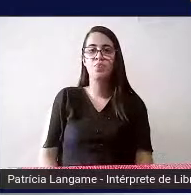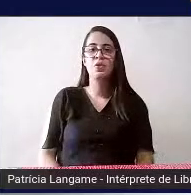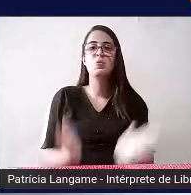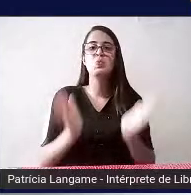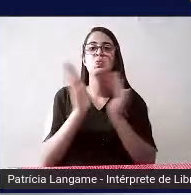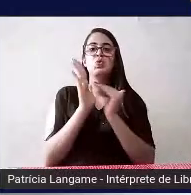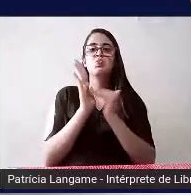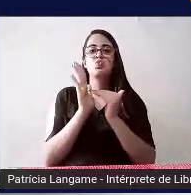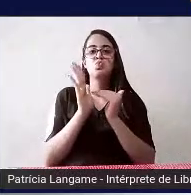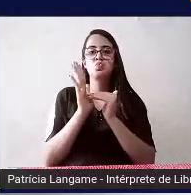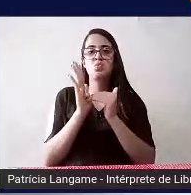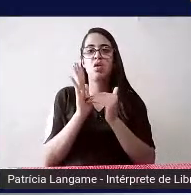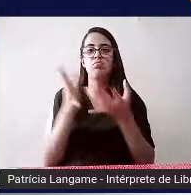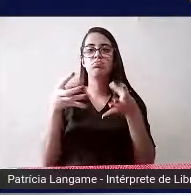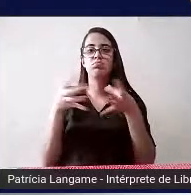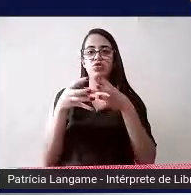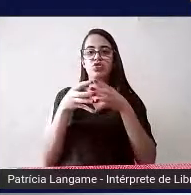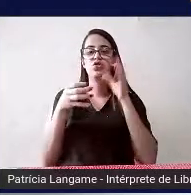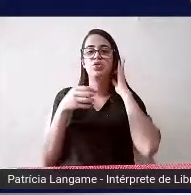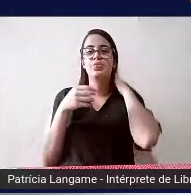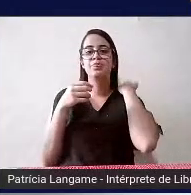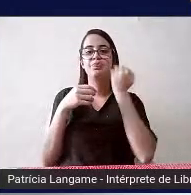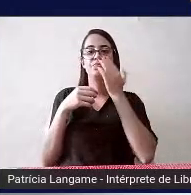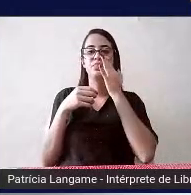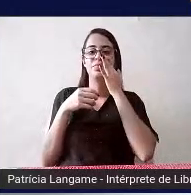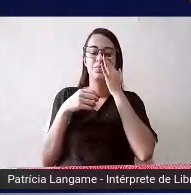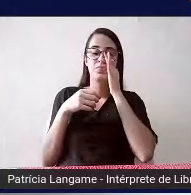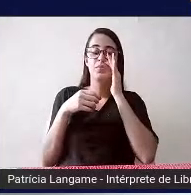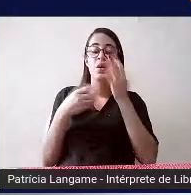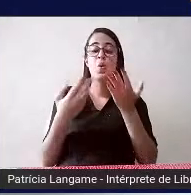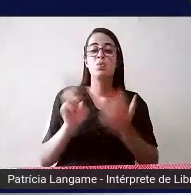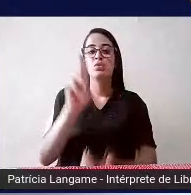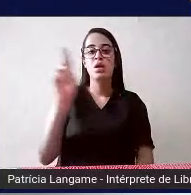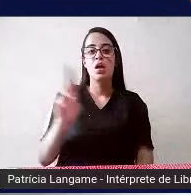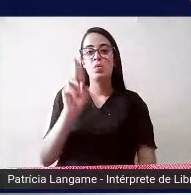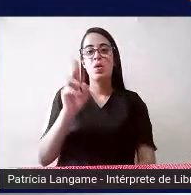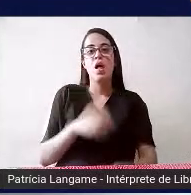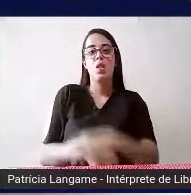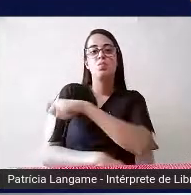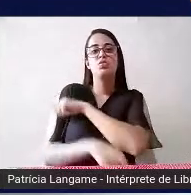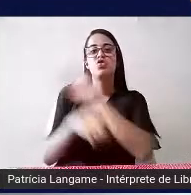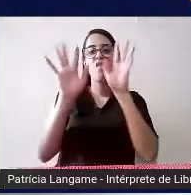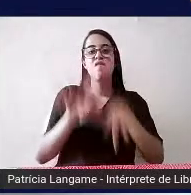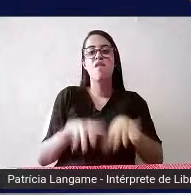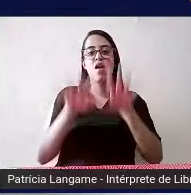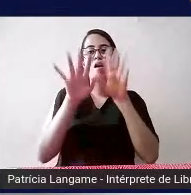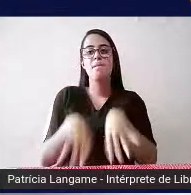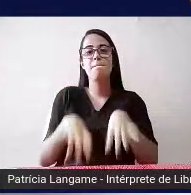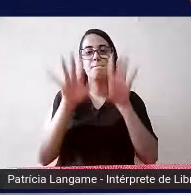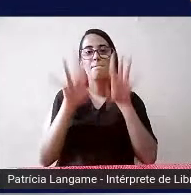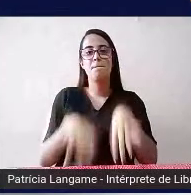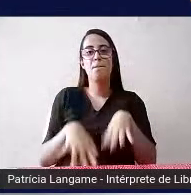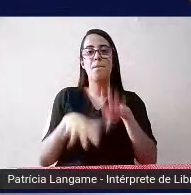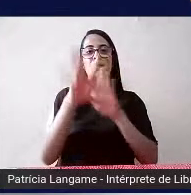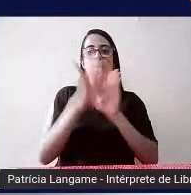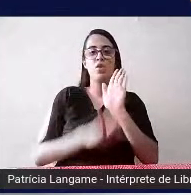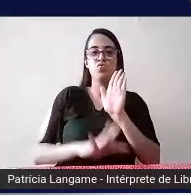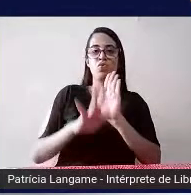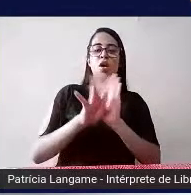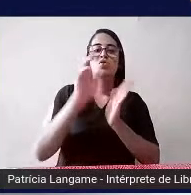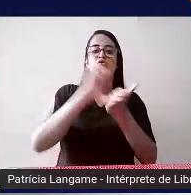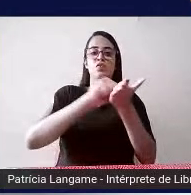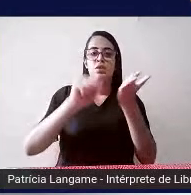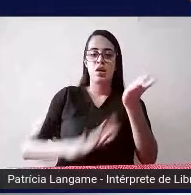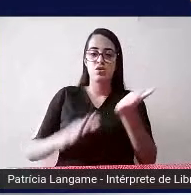que é o mais comum que é usado pelos alunos para escrever seus textos fazer atividades em